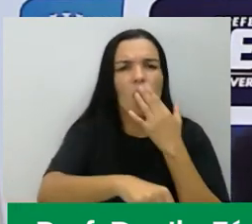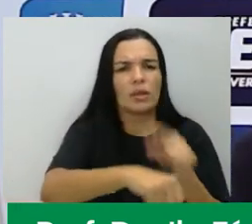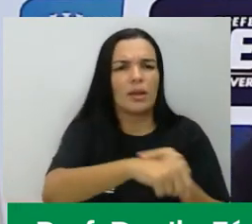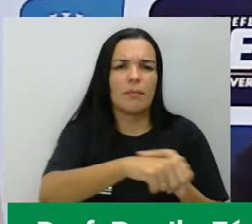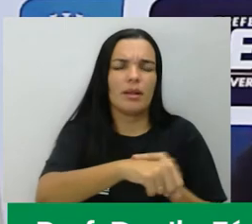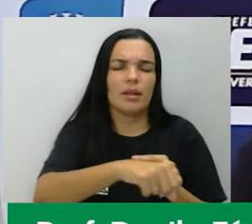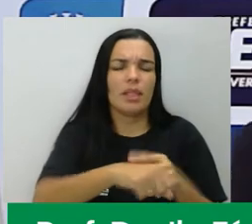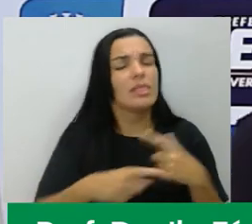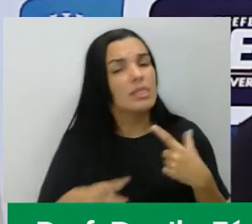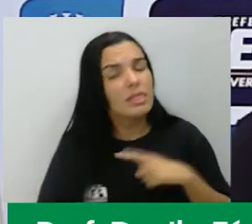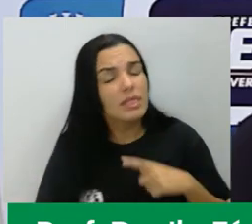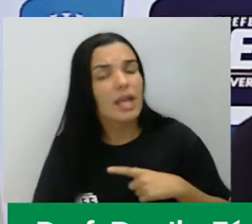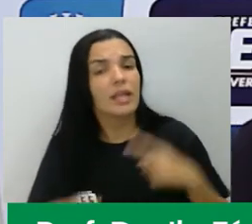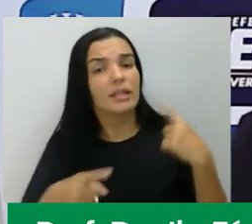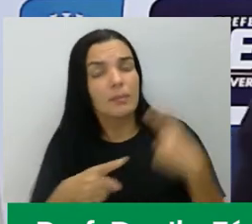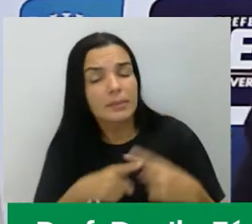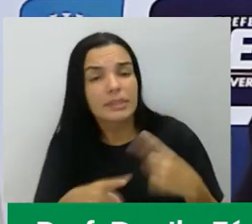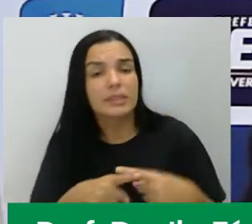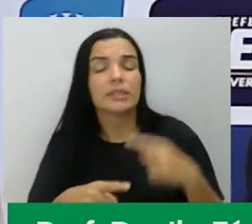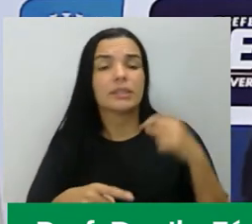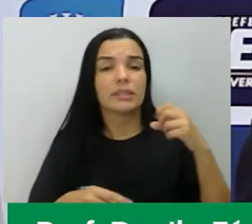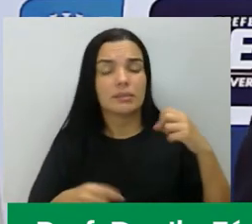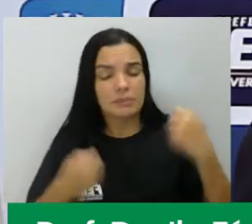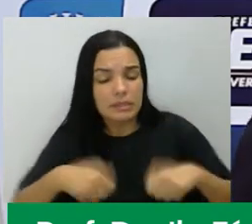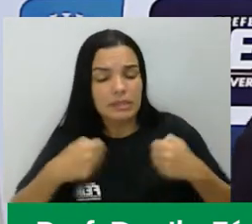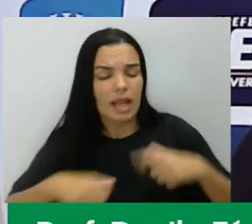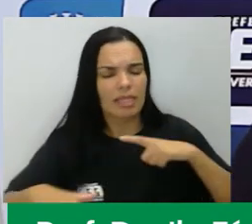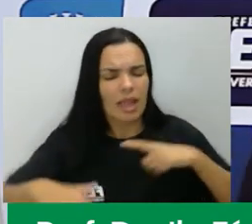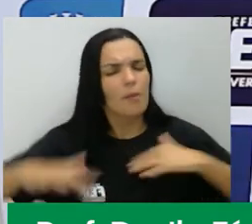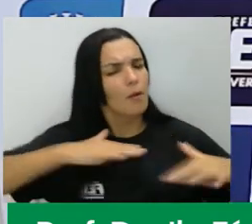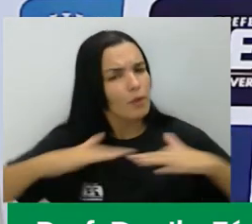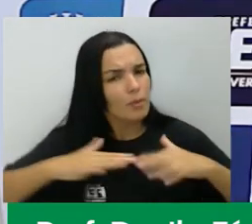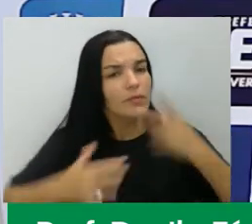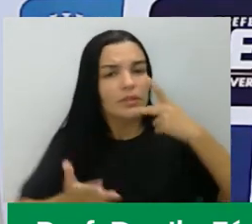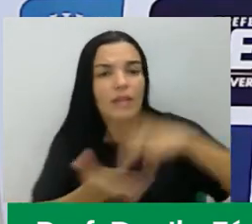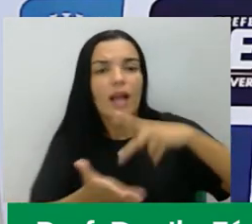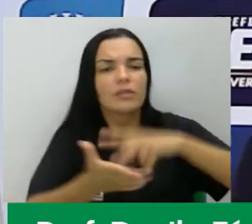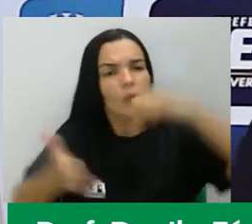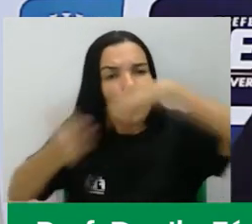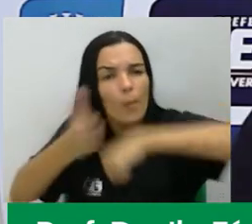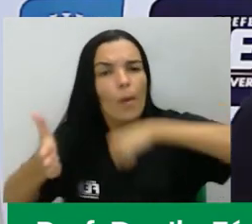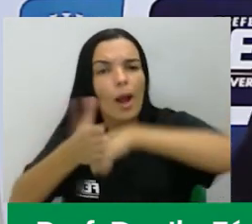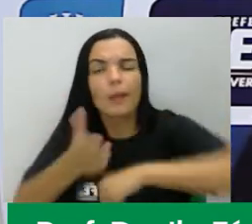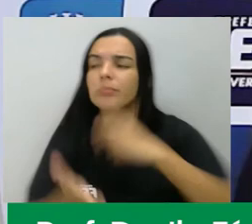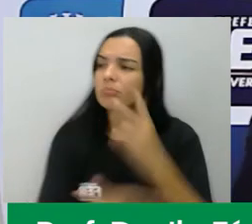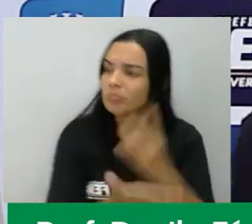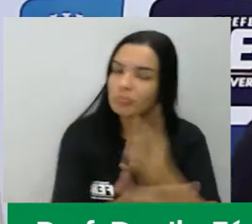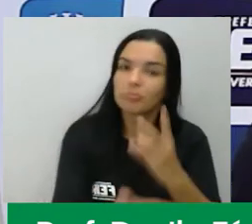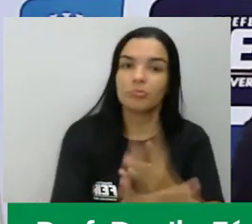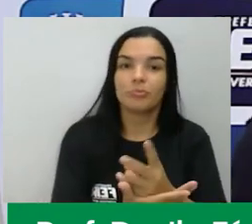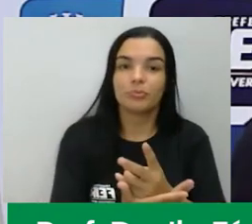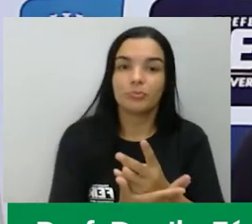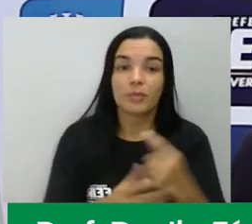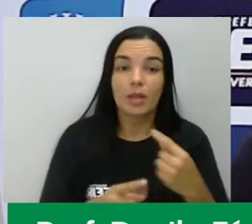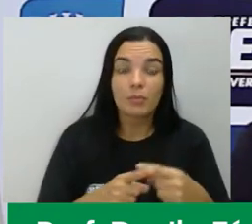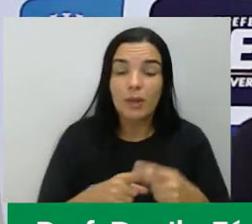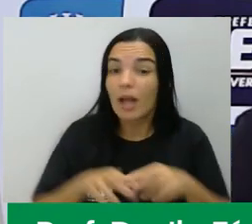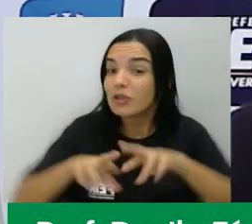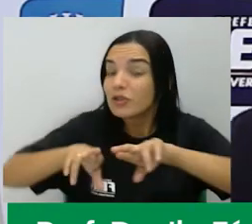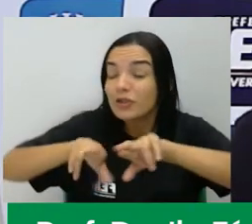que deve ser defendido. O direito a você ter... A gente ter diversidade de